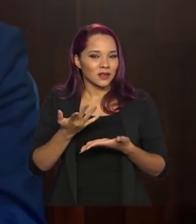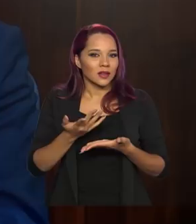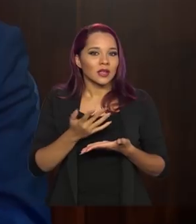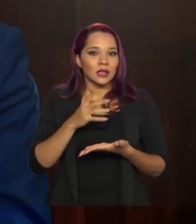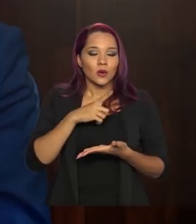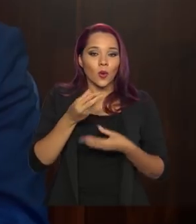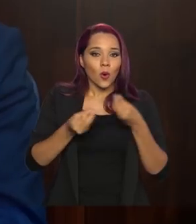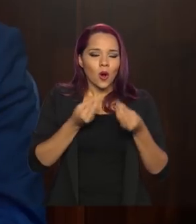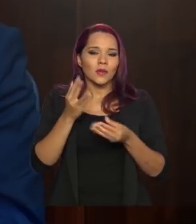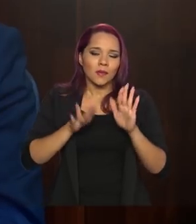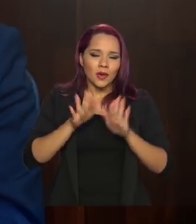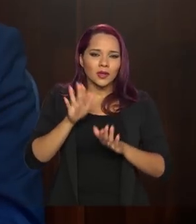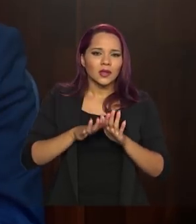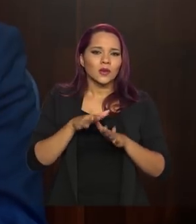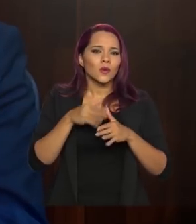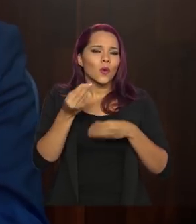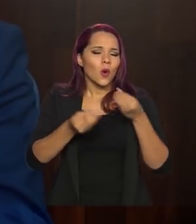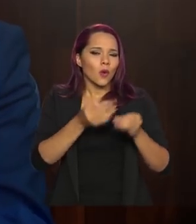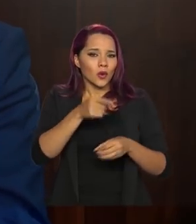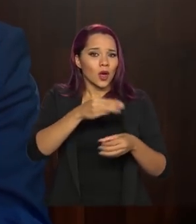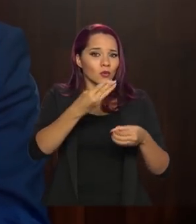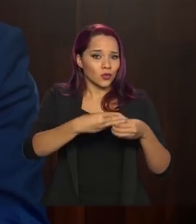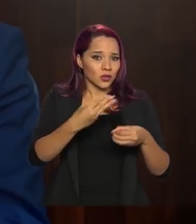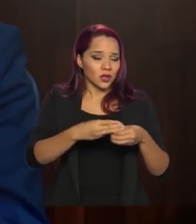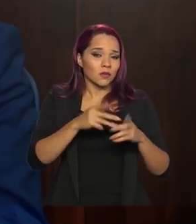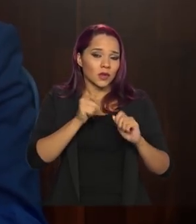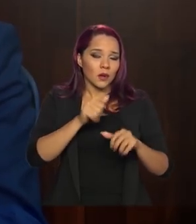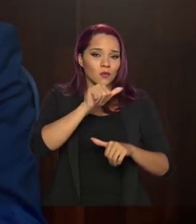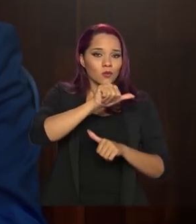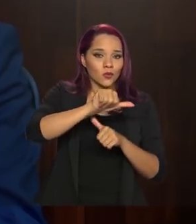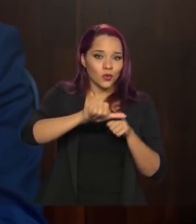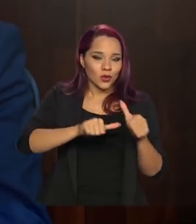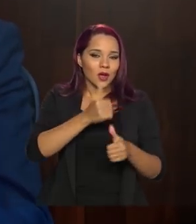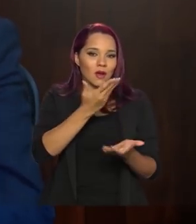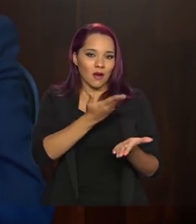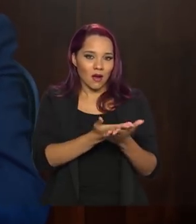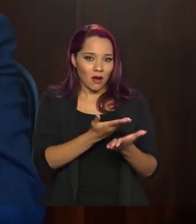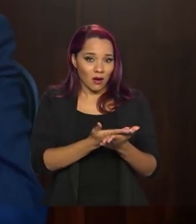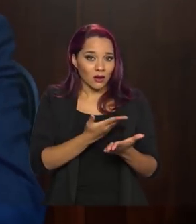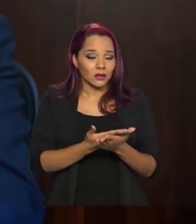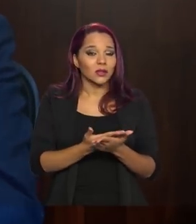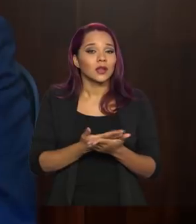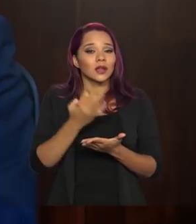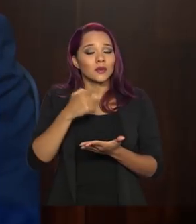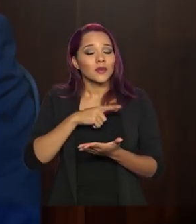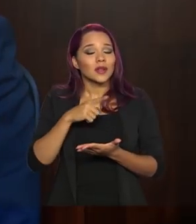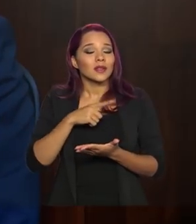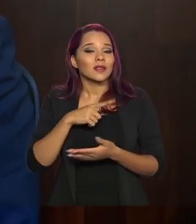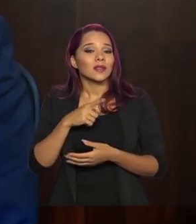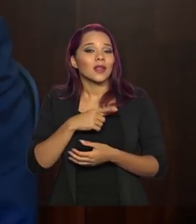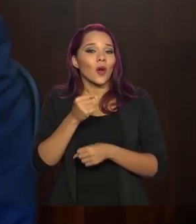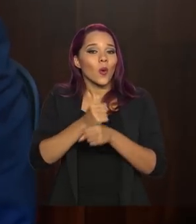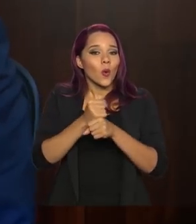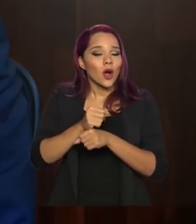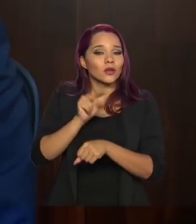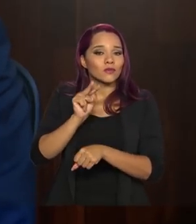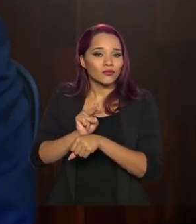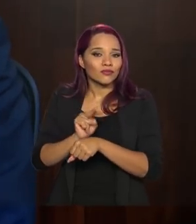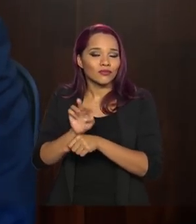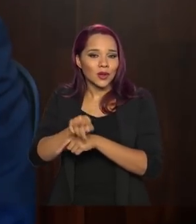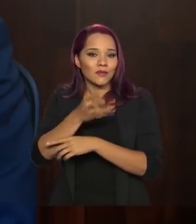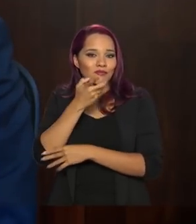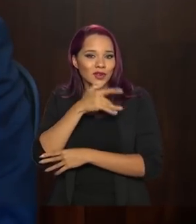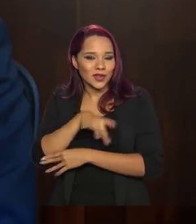forma, de acordo com a realidade do município, alterar as aulas para ter o ano preservado para as